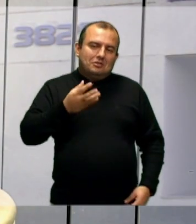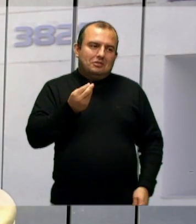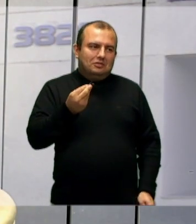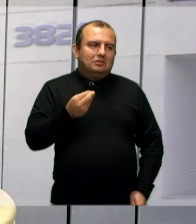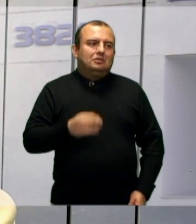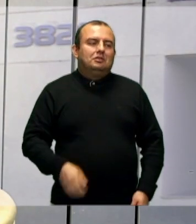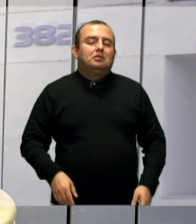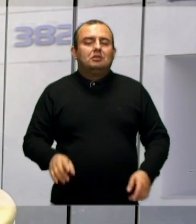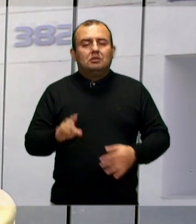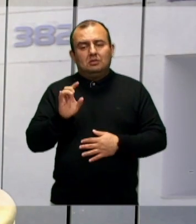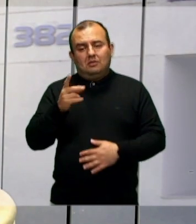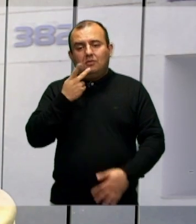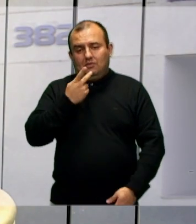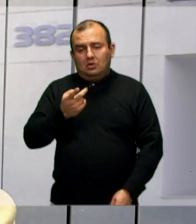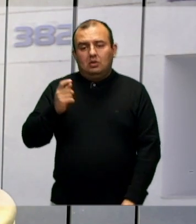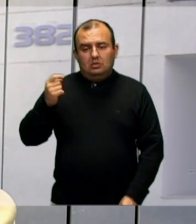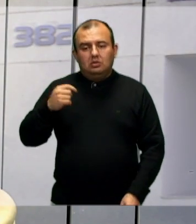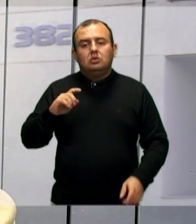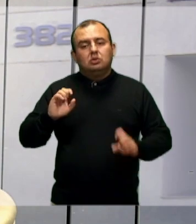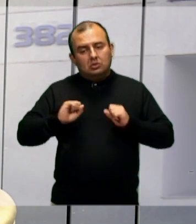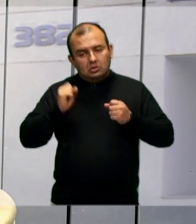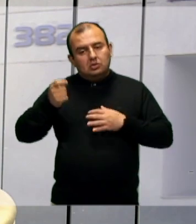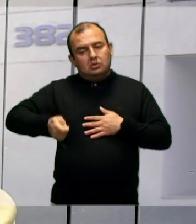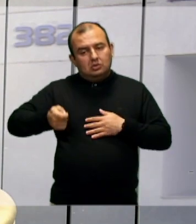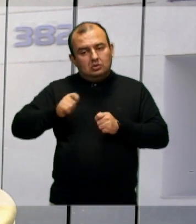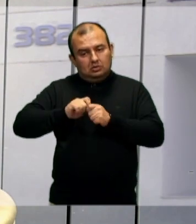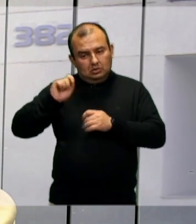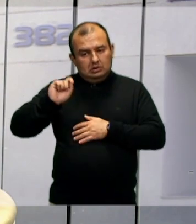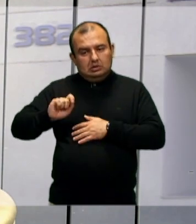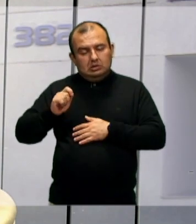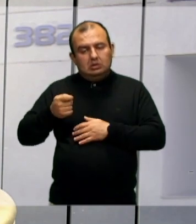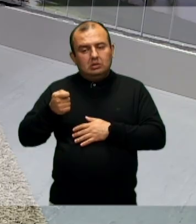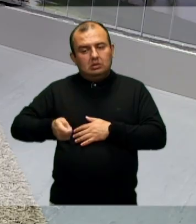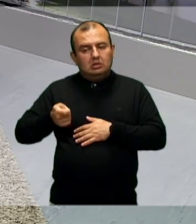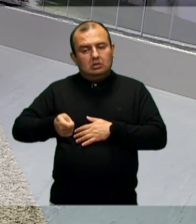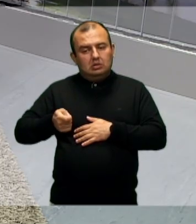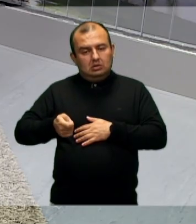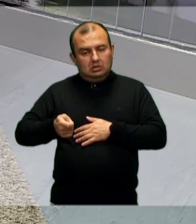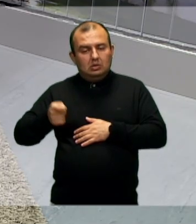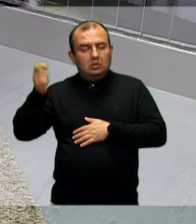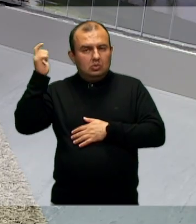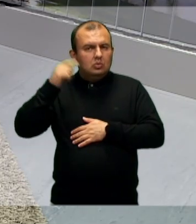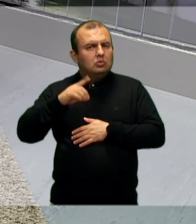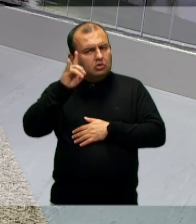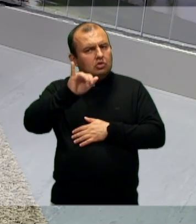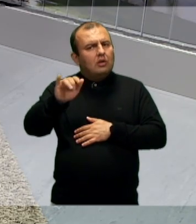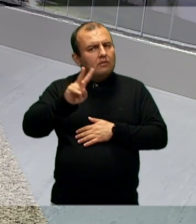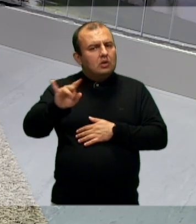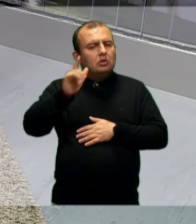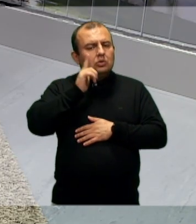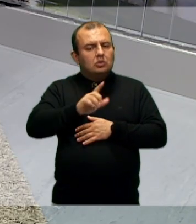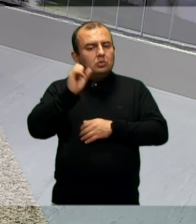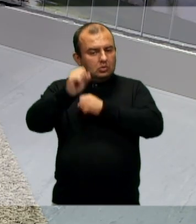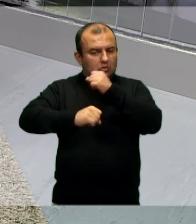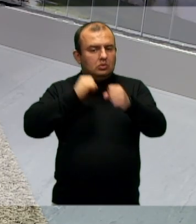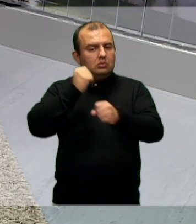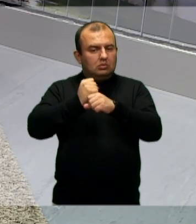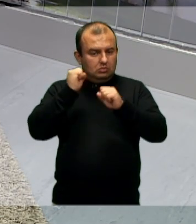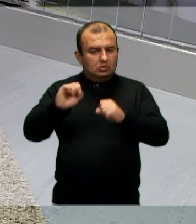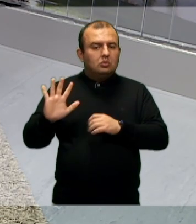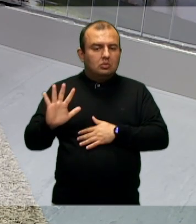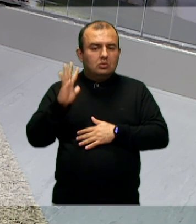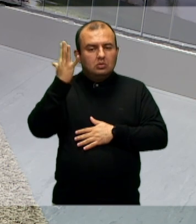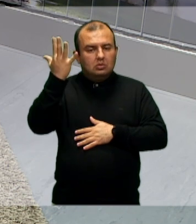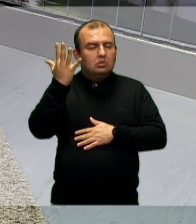estou fazendo, um dia a gente vai conseguir, nem que seja esse ano, não que esse ano não aconteça, mas ano que vem pode ser que aconteça.